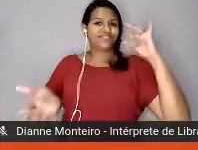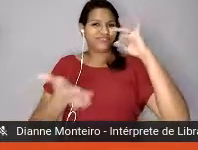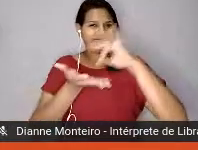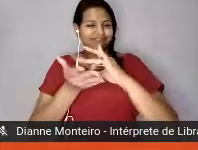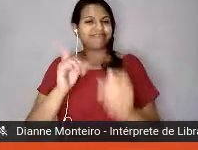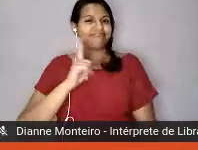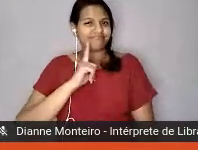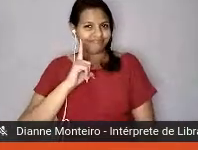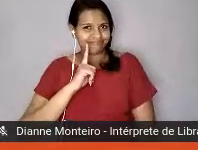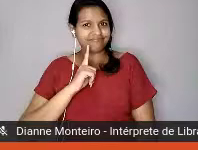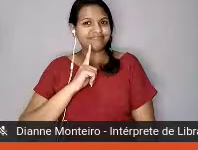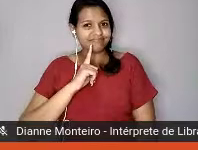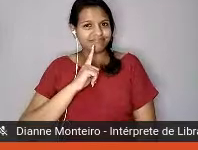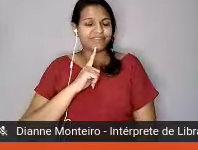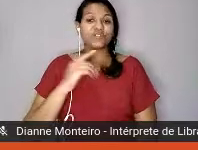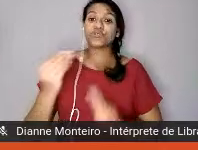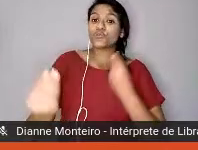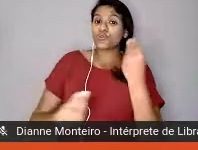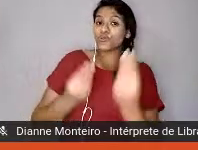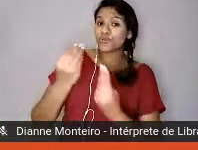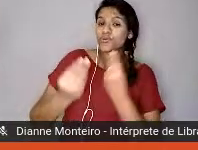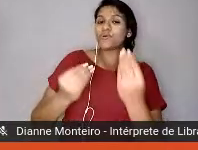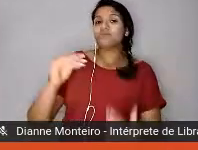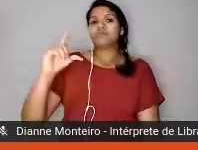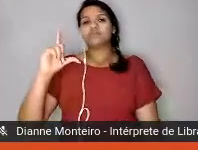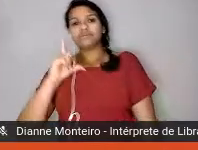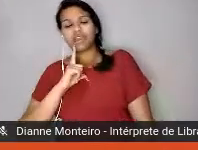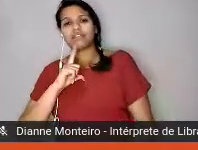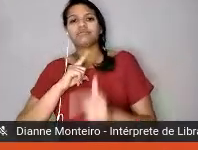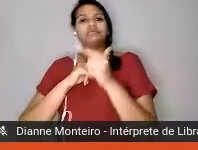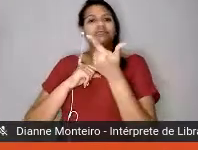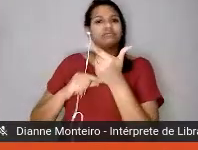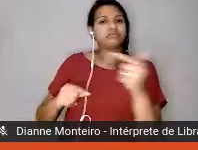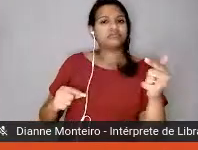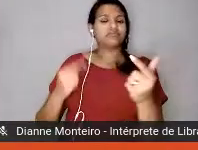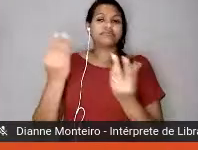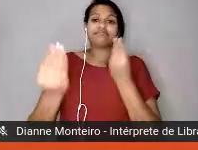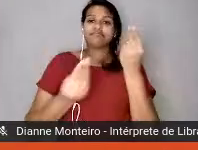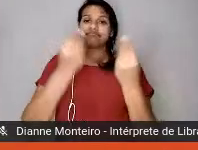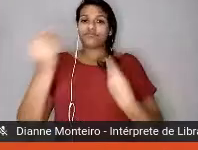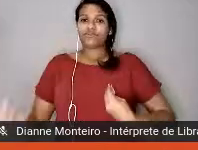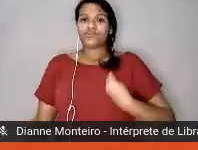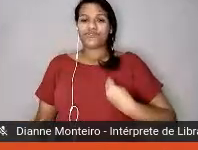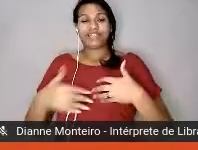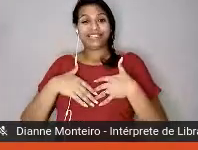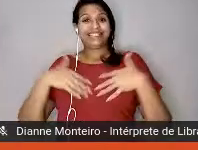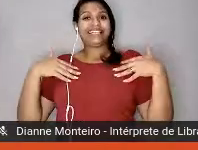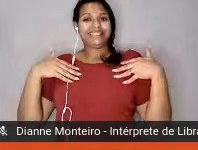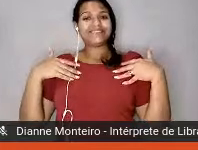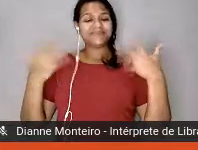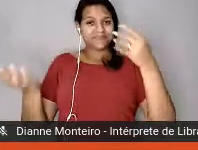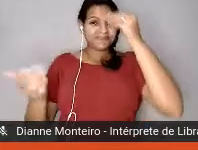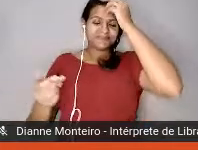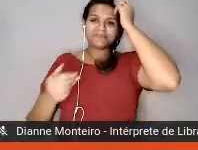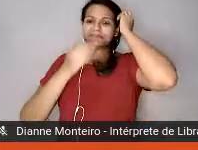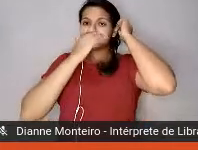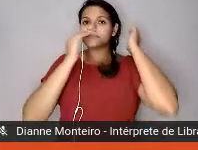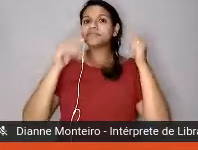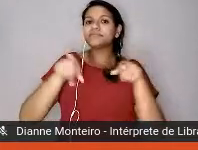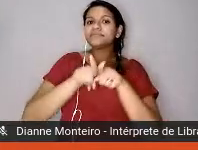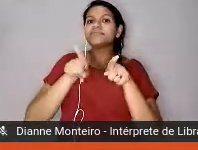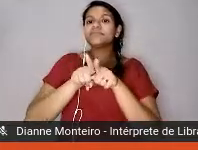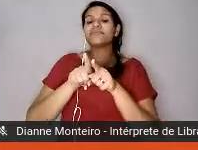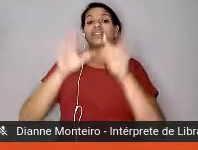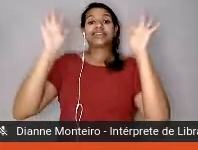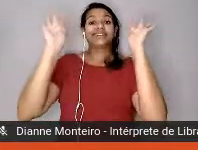tendo esse aumento de satisfação na vida, ou como a gente pode dizer também, de felicidade.